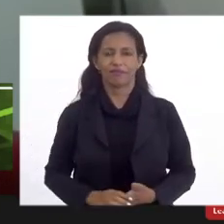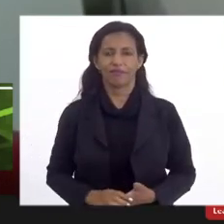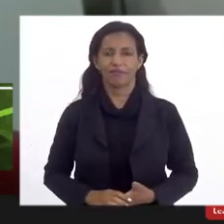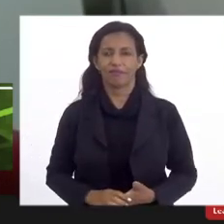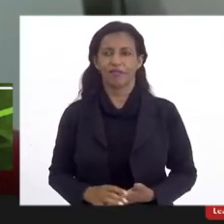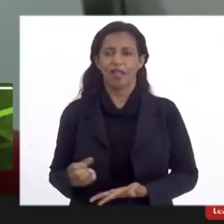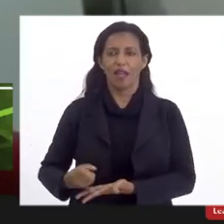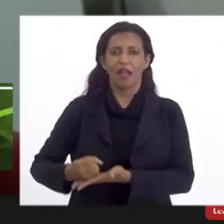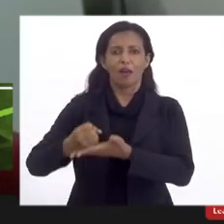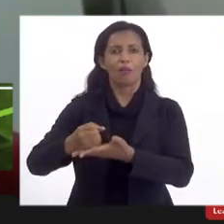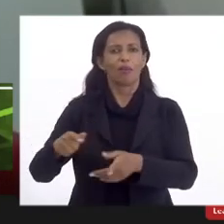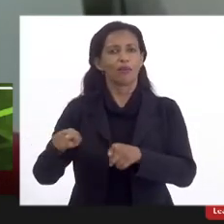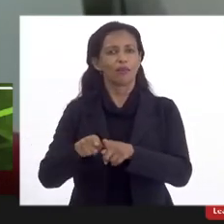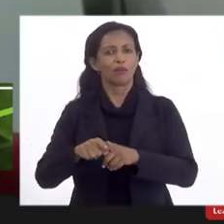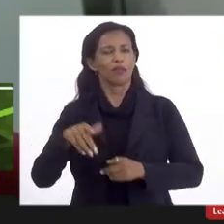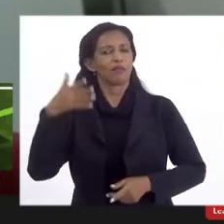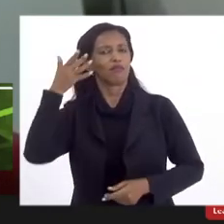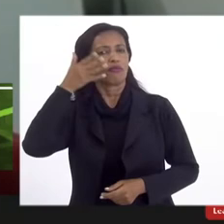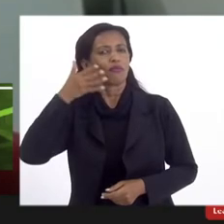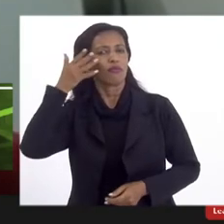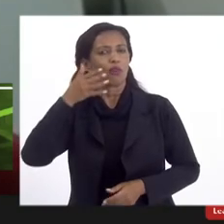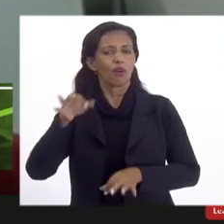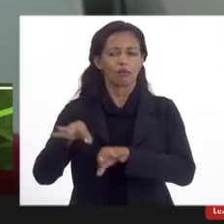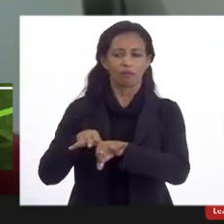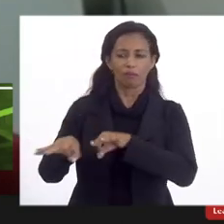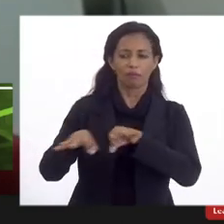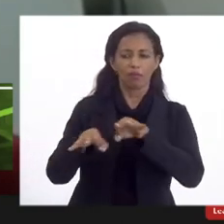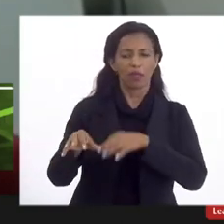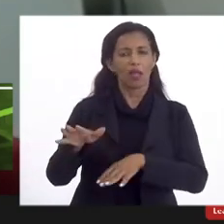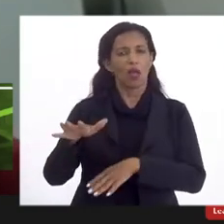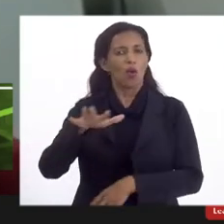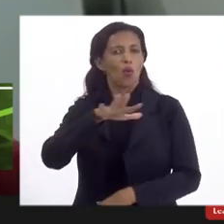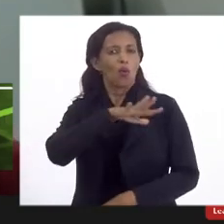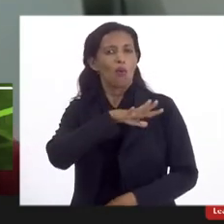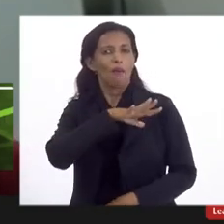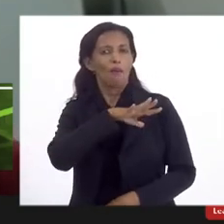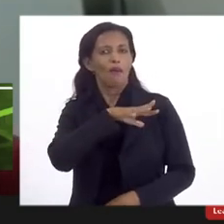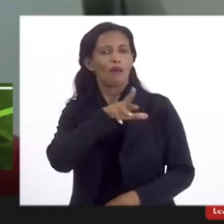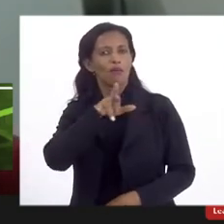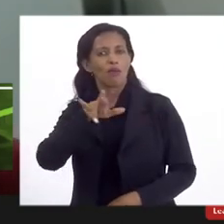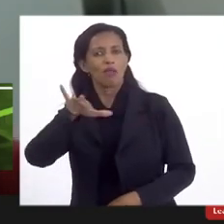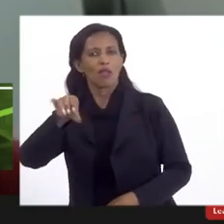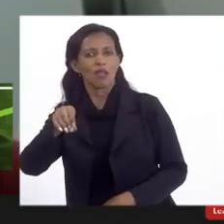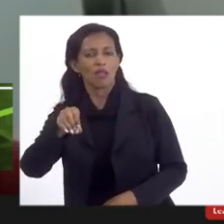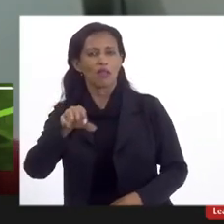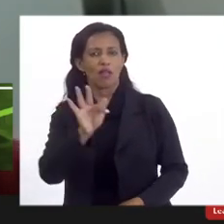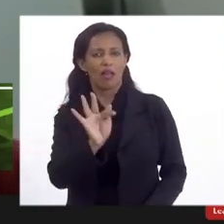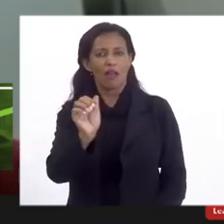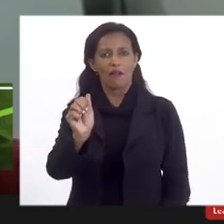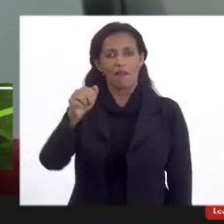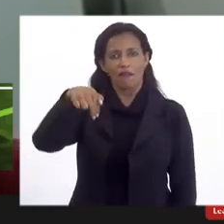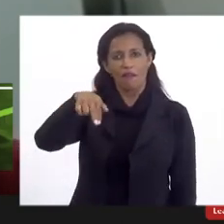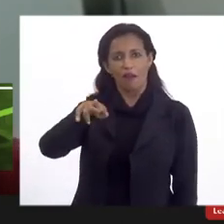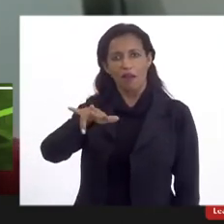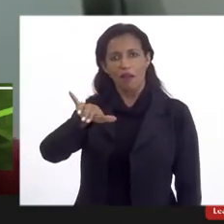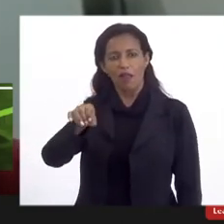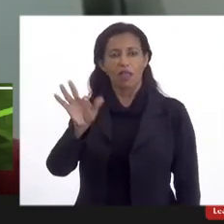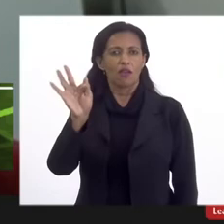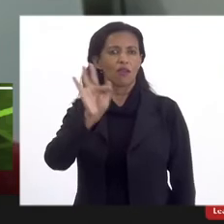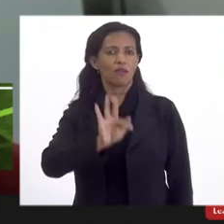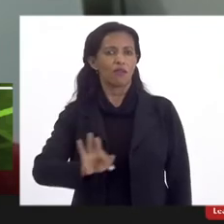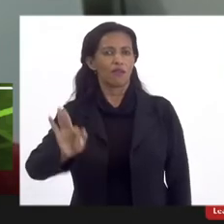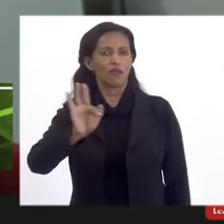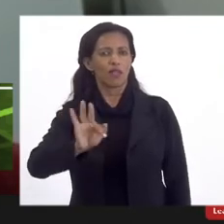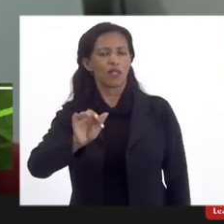apoio também do Fórum Planejamento Urbano Rio, da FANRIO, Federação